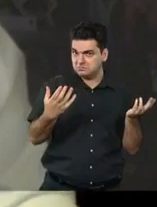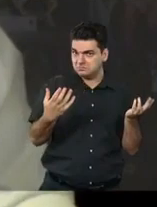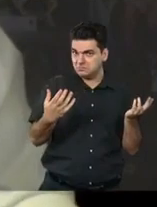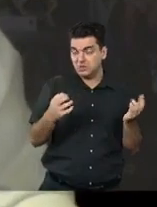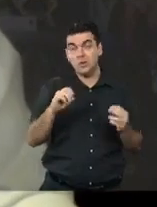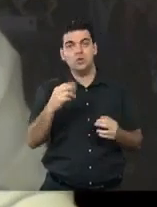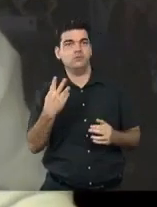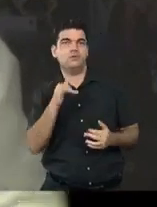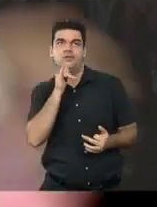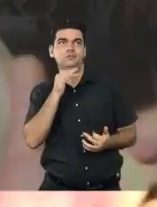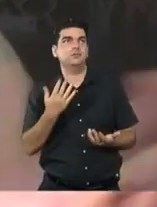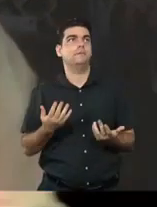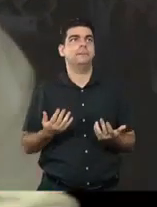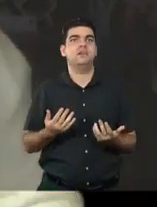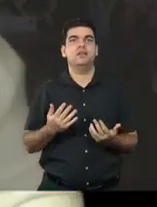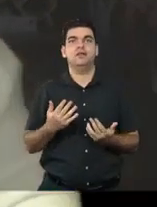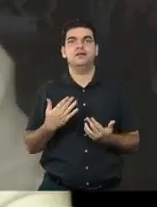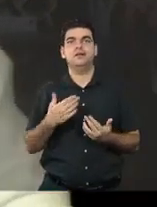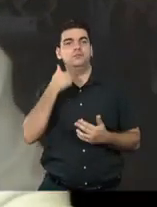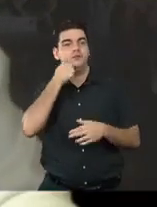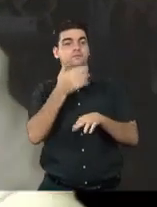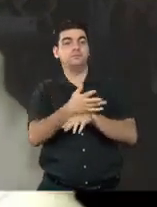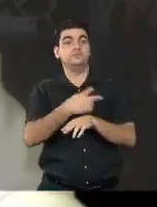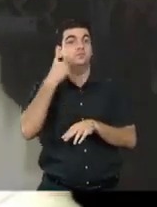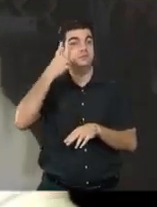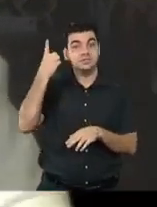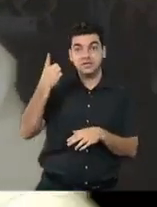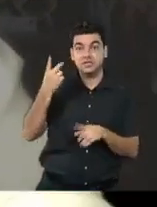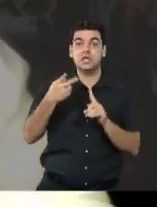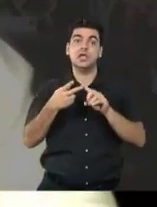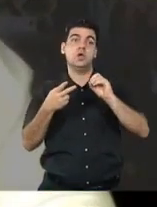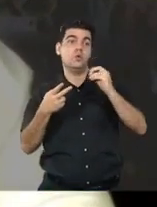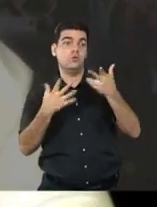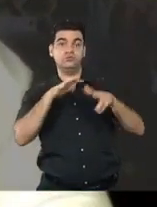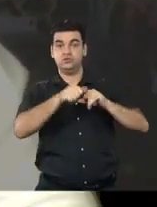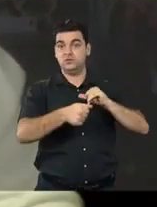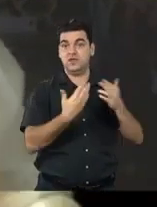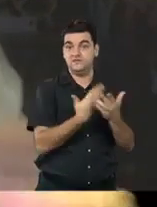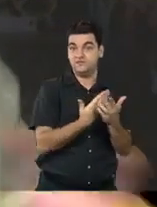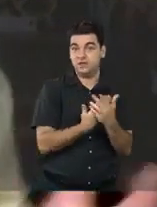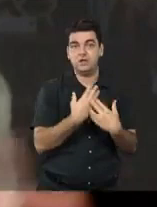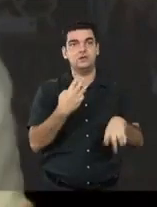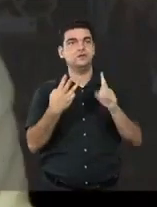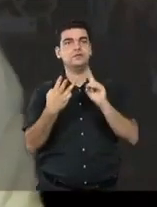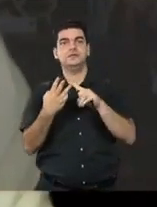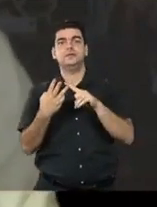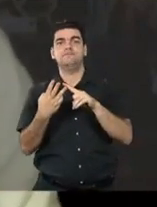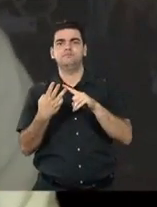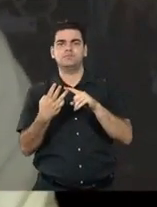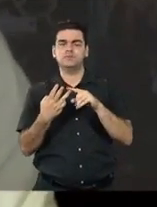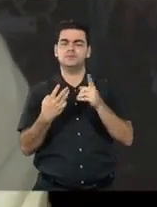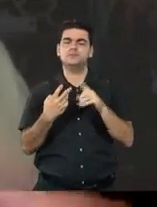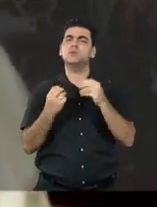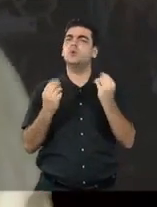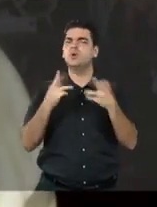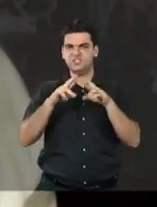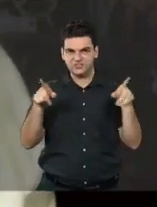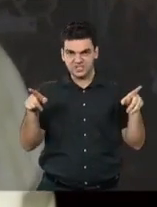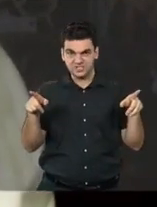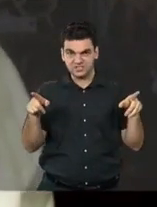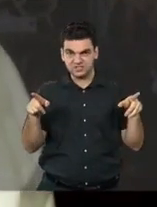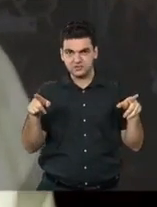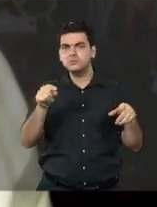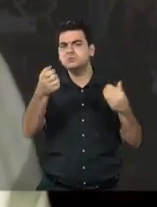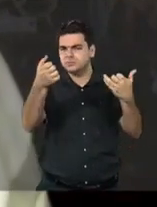conseguir, por exemplo, ser uma deputada, ser formada em uma faculdade? Ou isso é diferente da comunidade